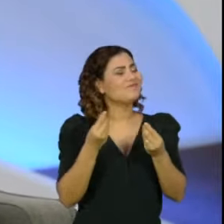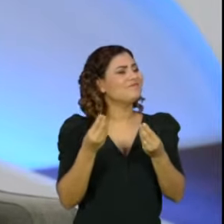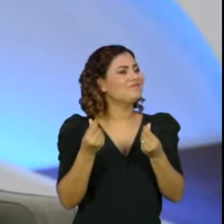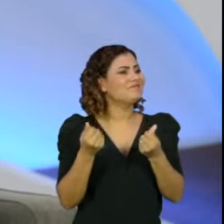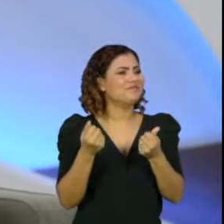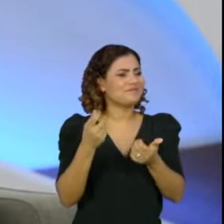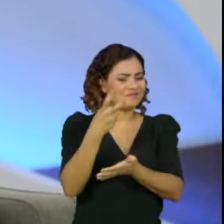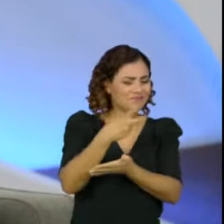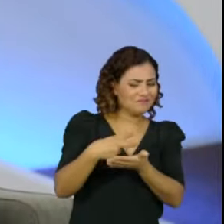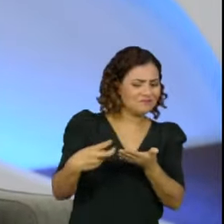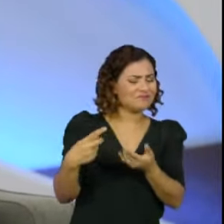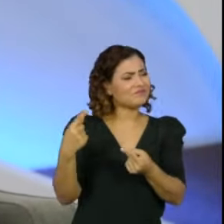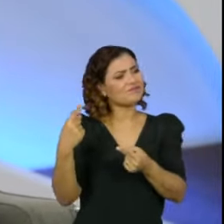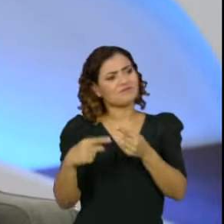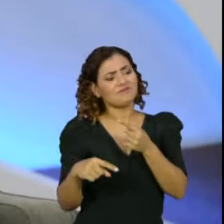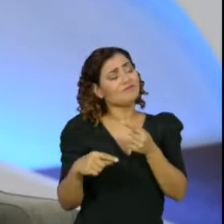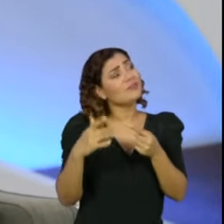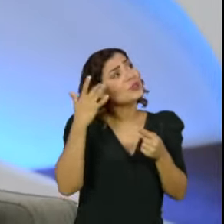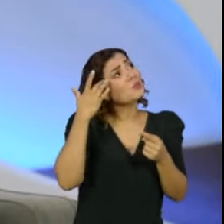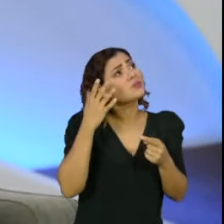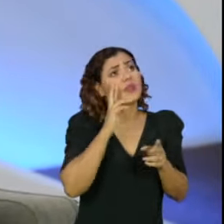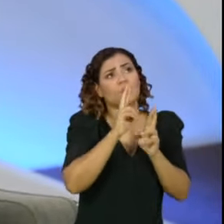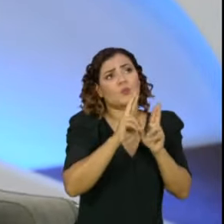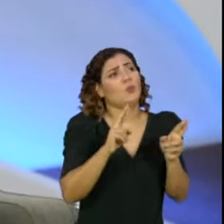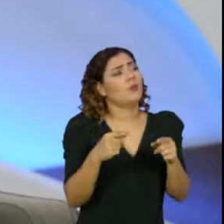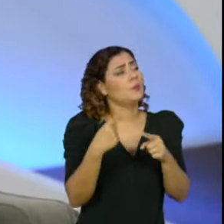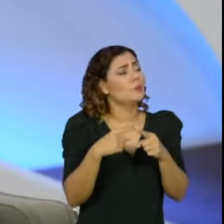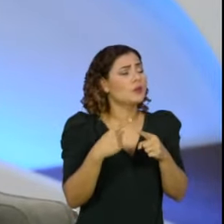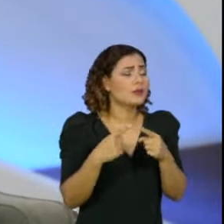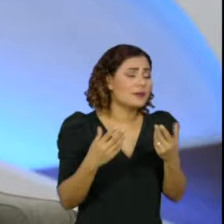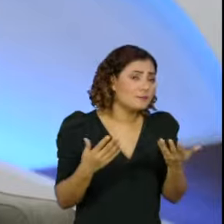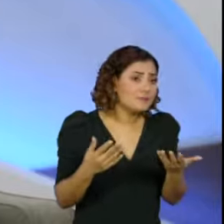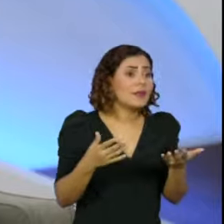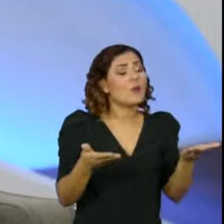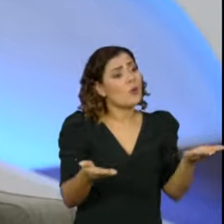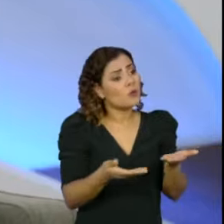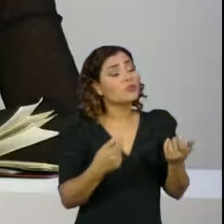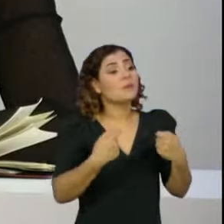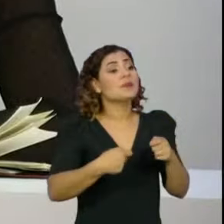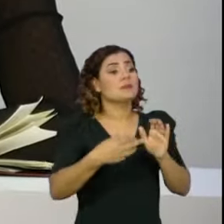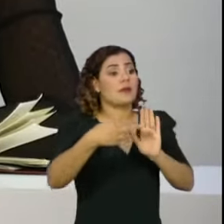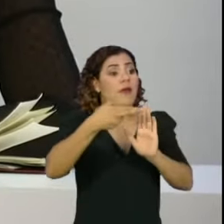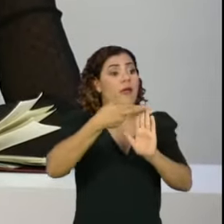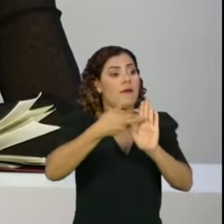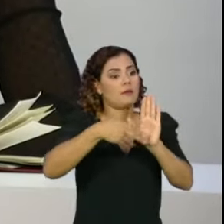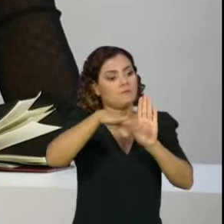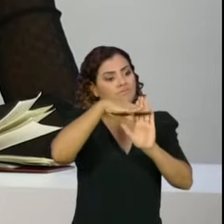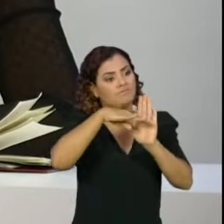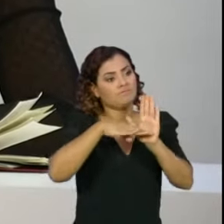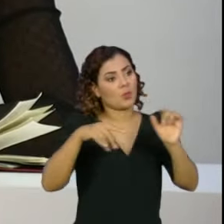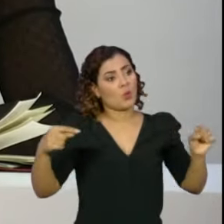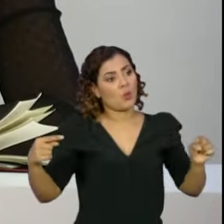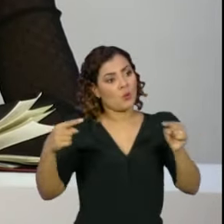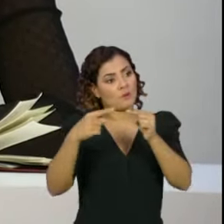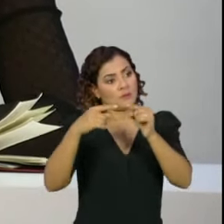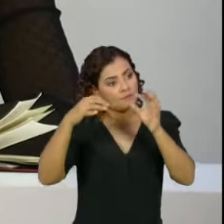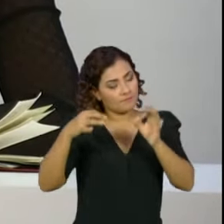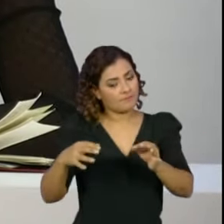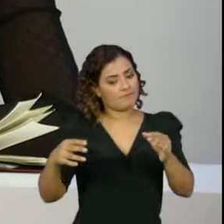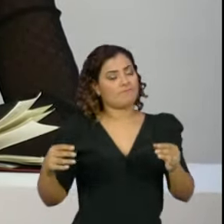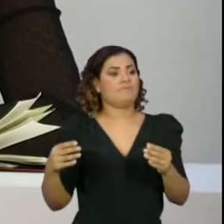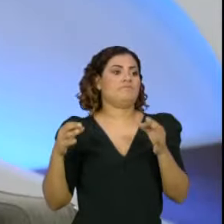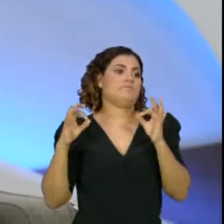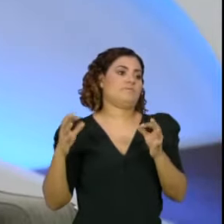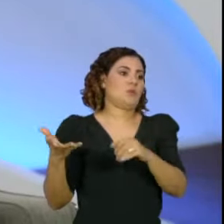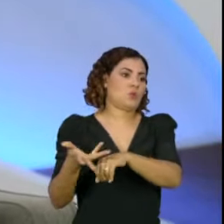o impeachment, também eu não sei avaliar. Uma comissão parlamentar de inquérito precisa ter requisitos, precisa ter pertinência, precisa ter conveniência.